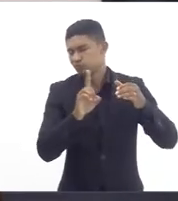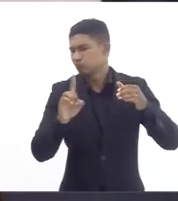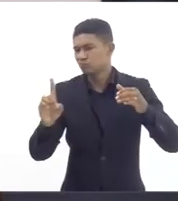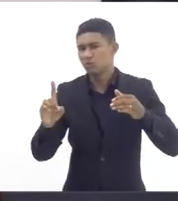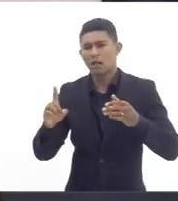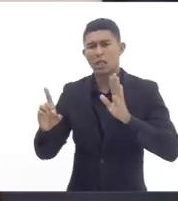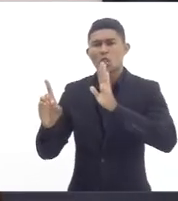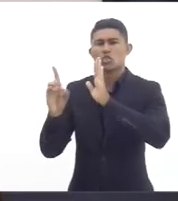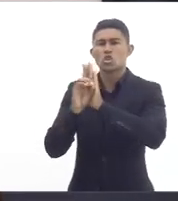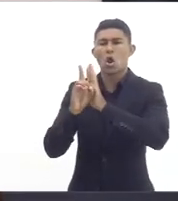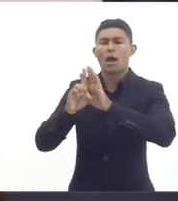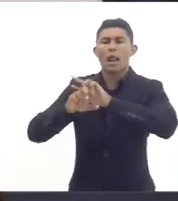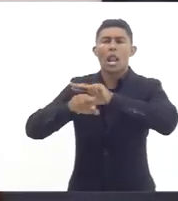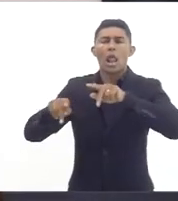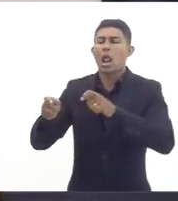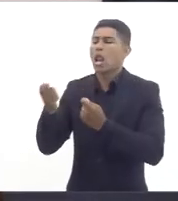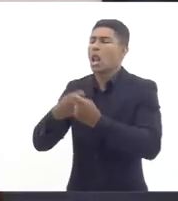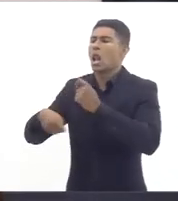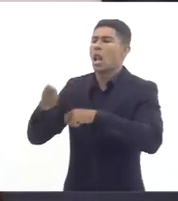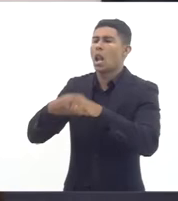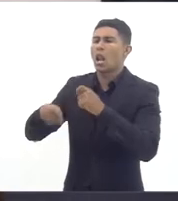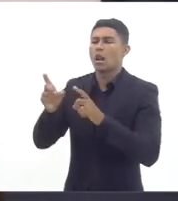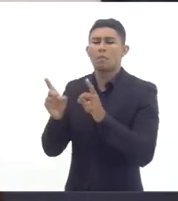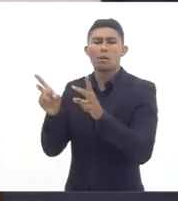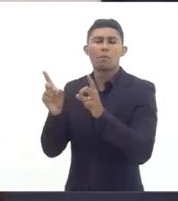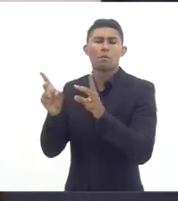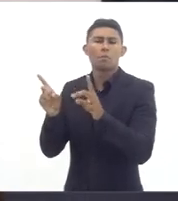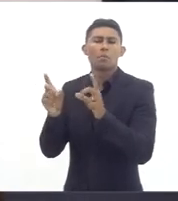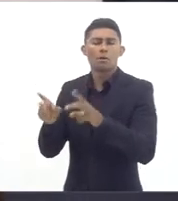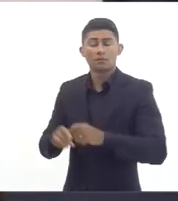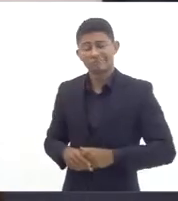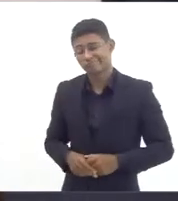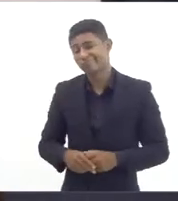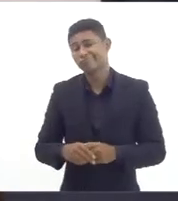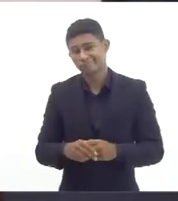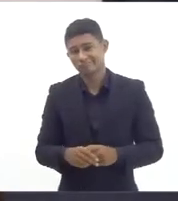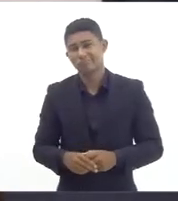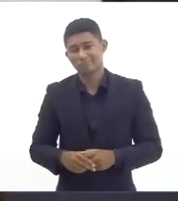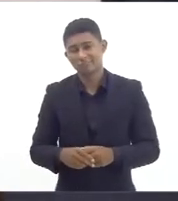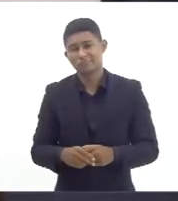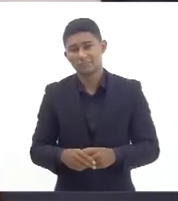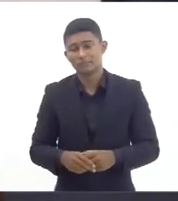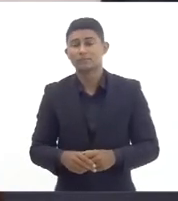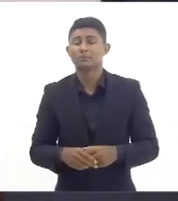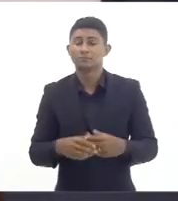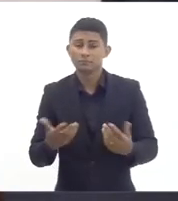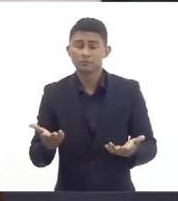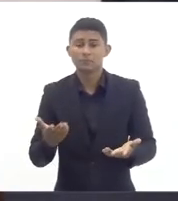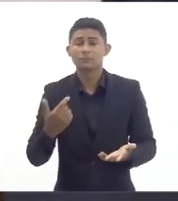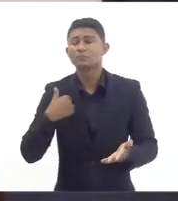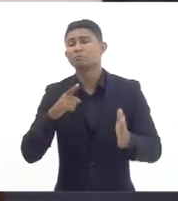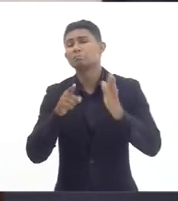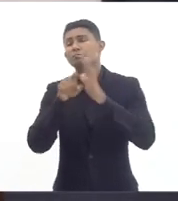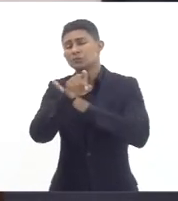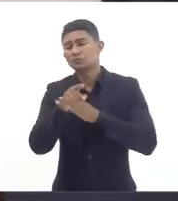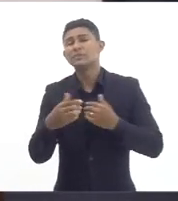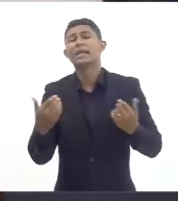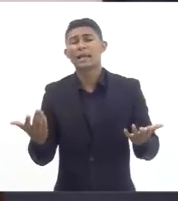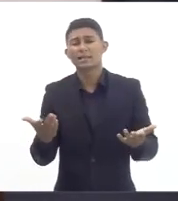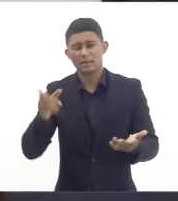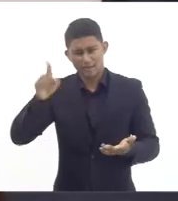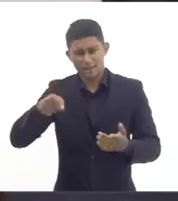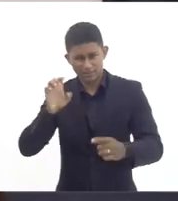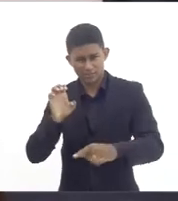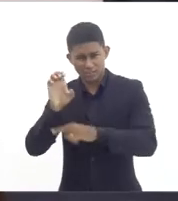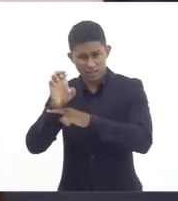ela prepara um exército de reserva para contravenção e eu quero saber se é este o papel do